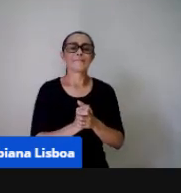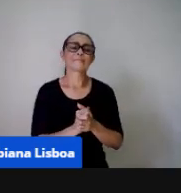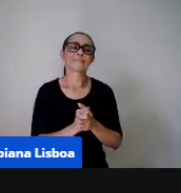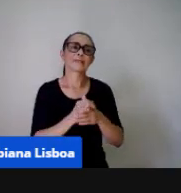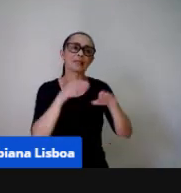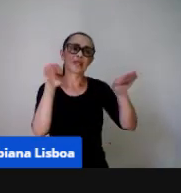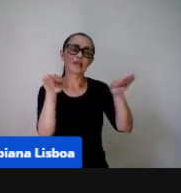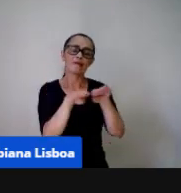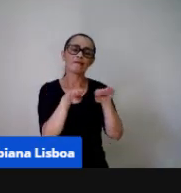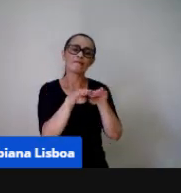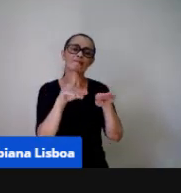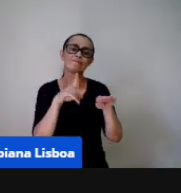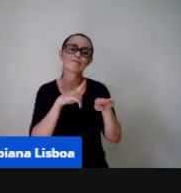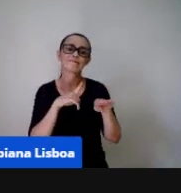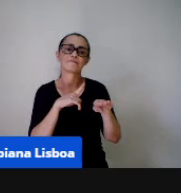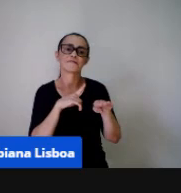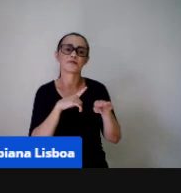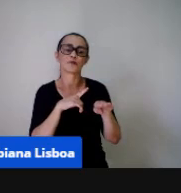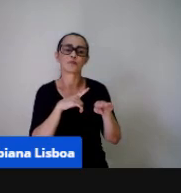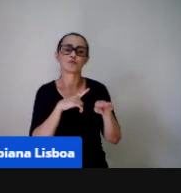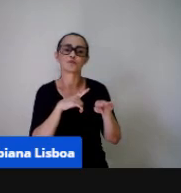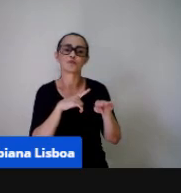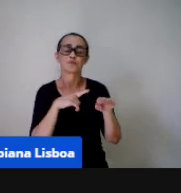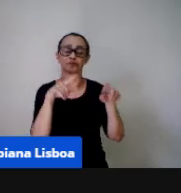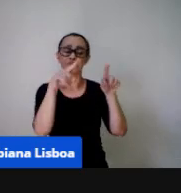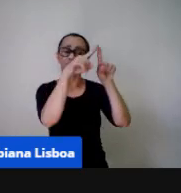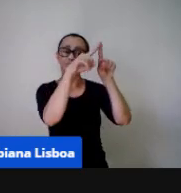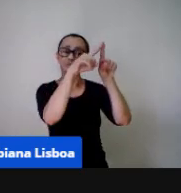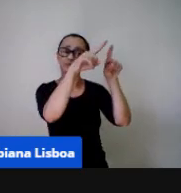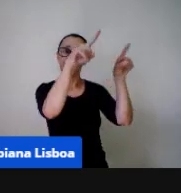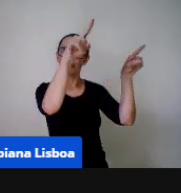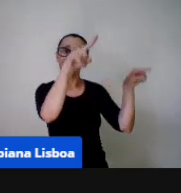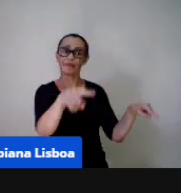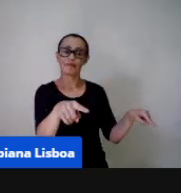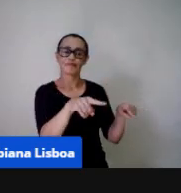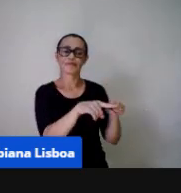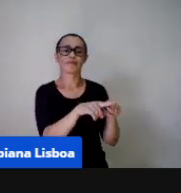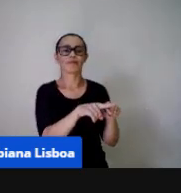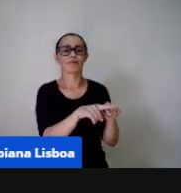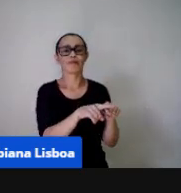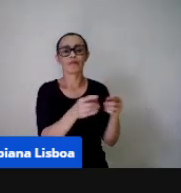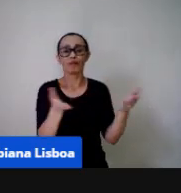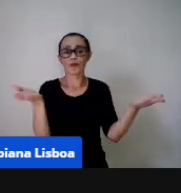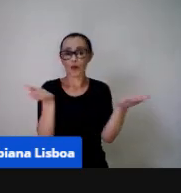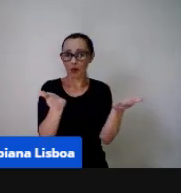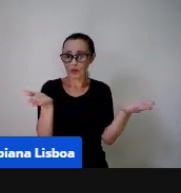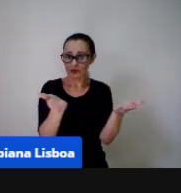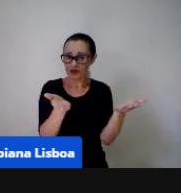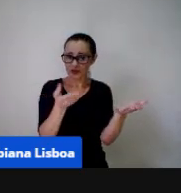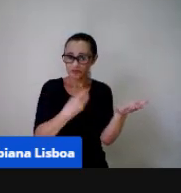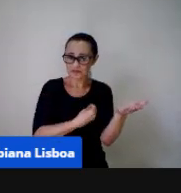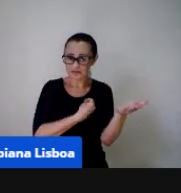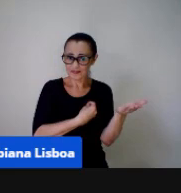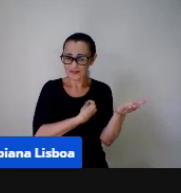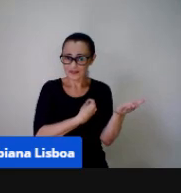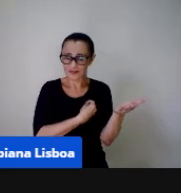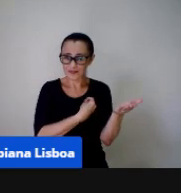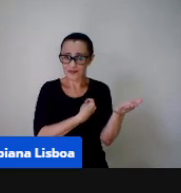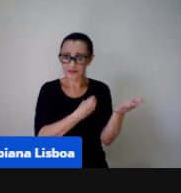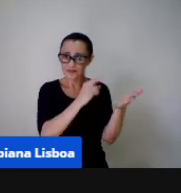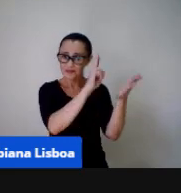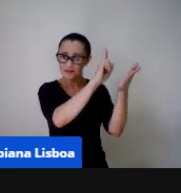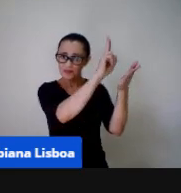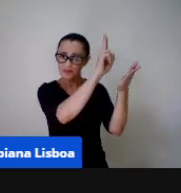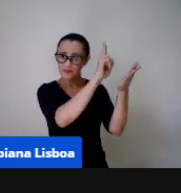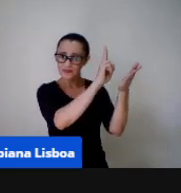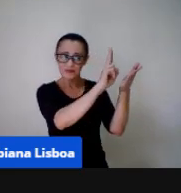temos ali o hoje vieram né? que quando a criança coloca o seu nome ali pra deixar ali marcado a